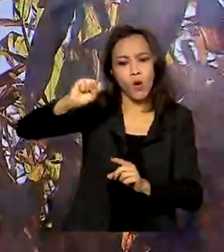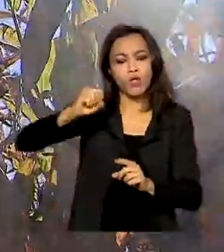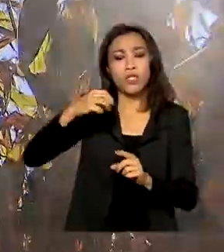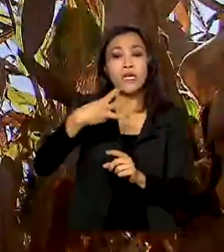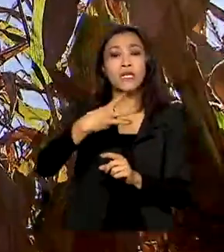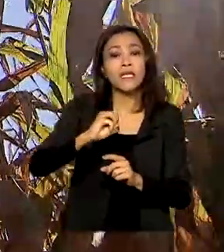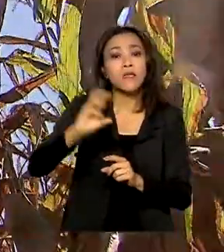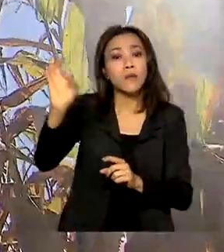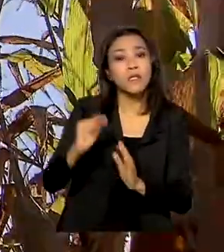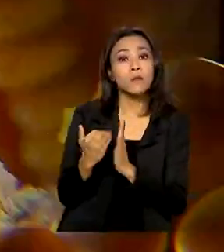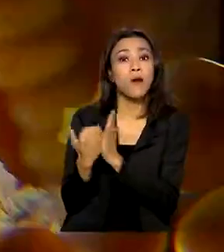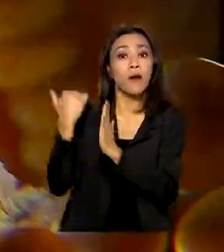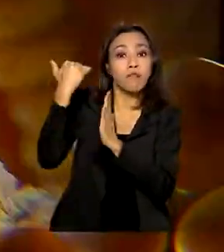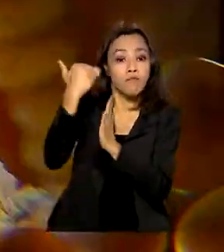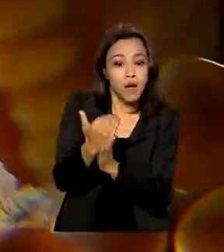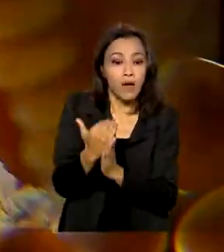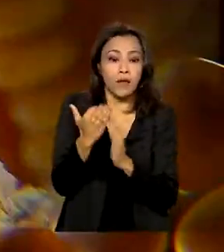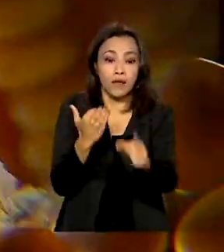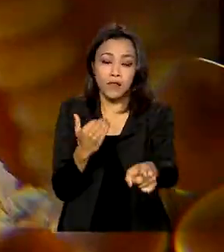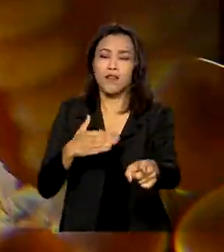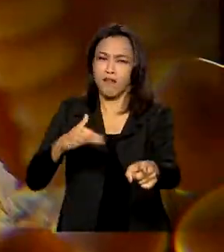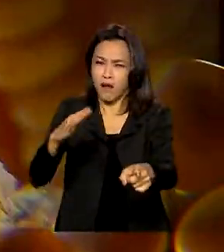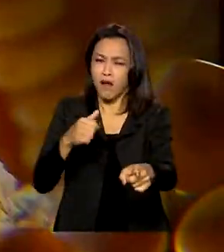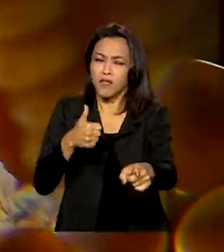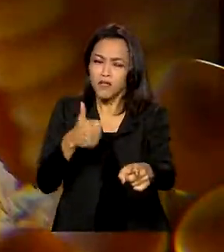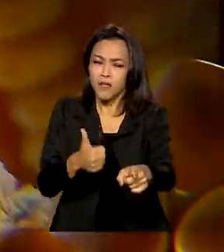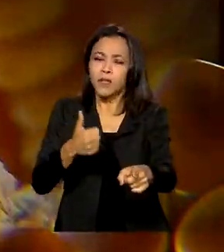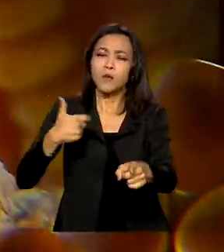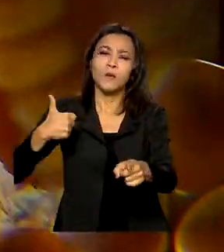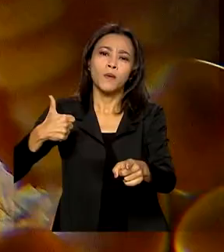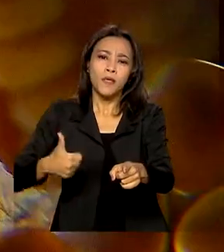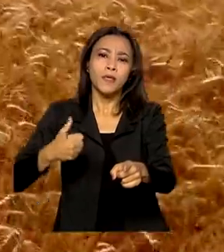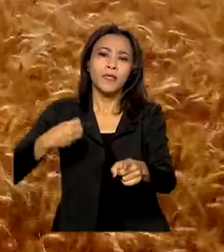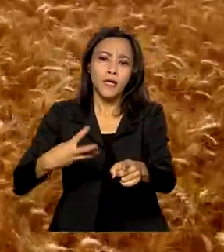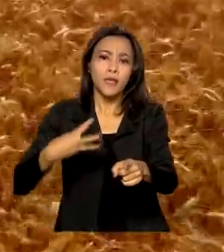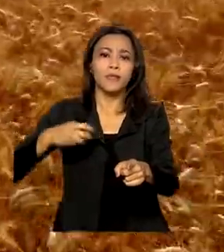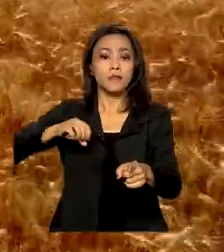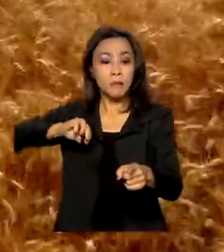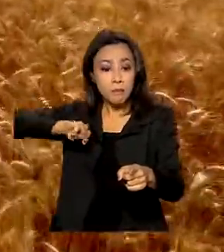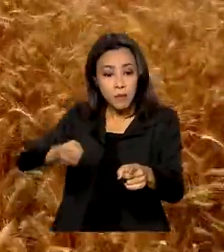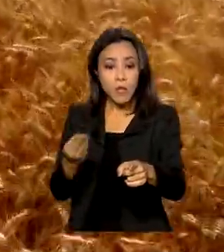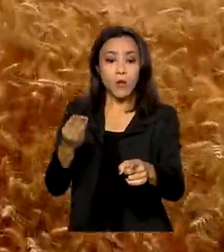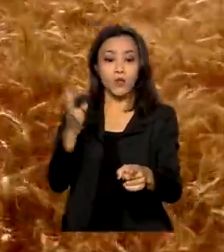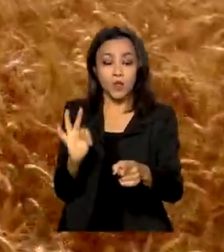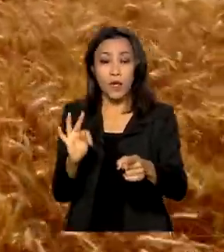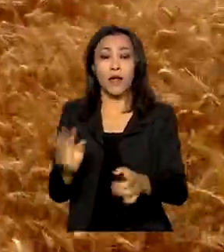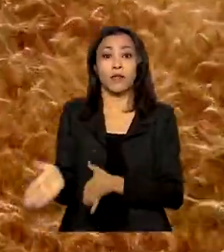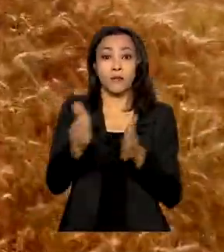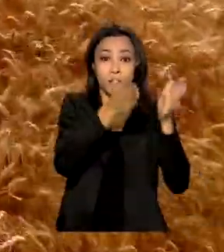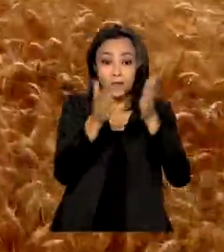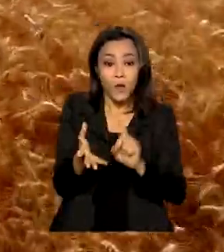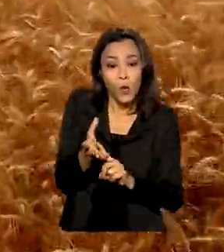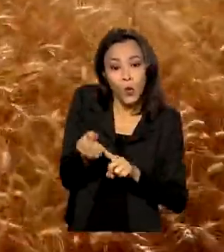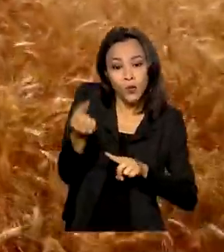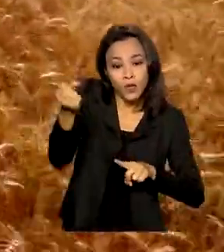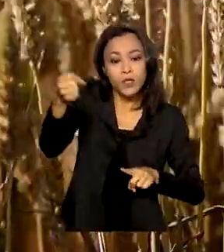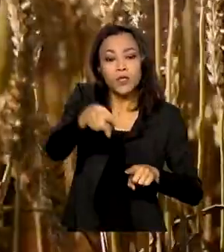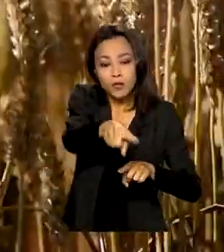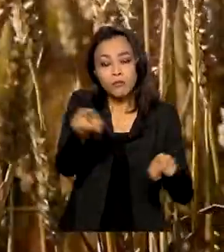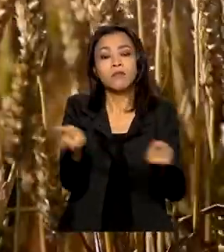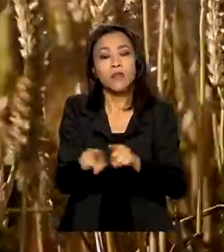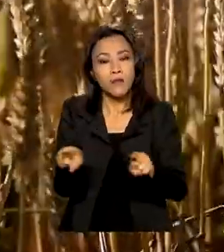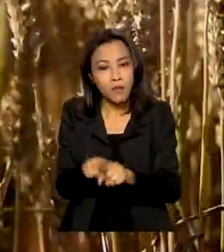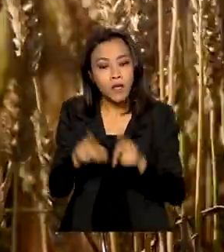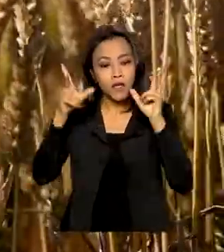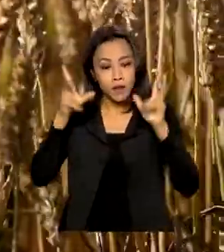do que o ciclo anterior e deve chegar a 113 milhões de toneladas. O trigo também vai ter a maior produção da história, com